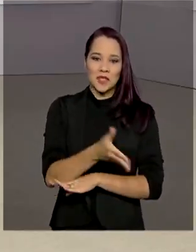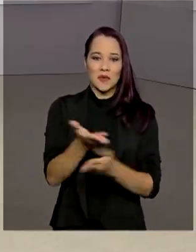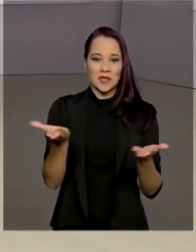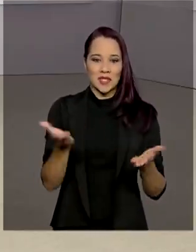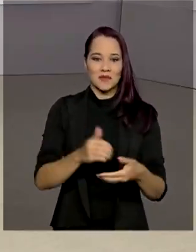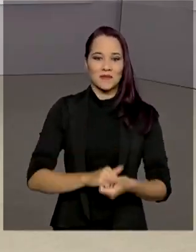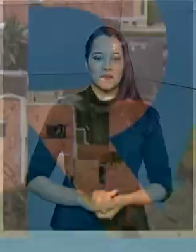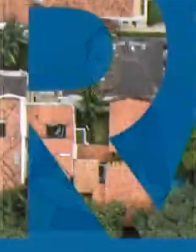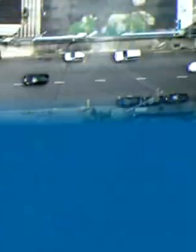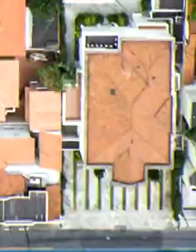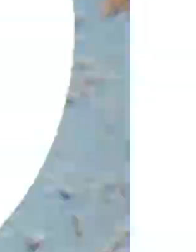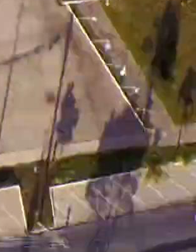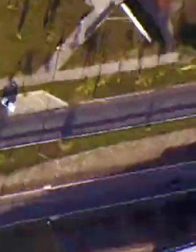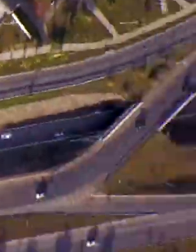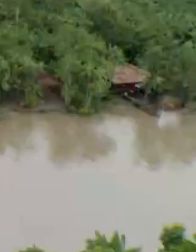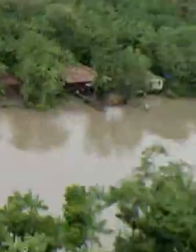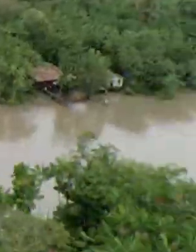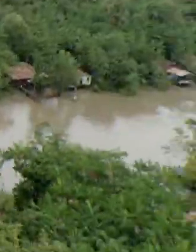para você.